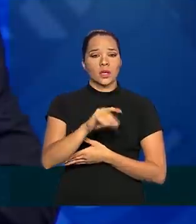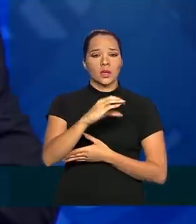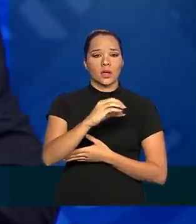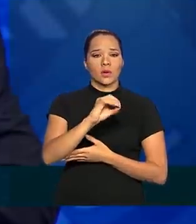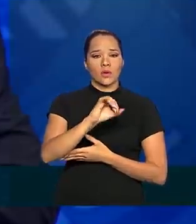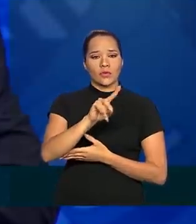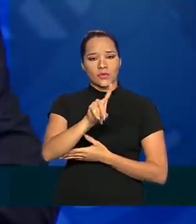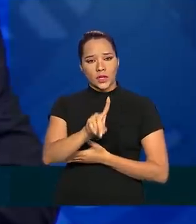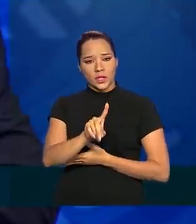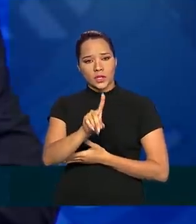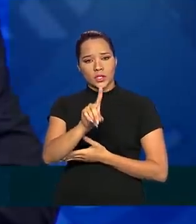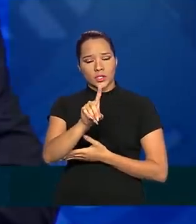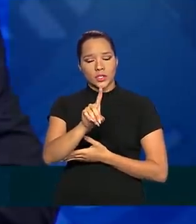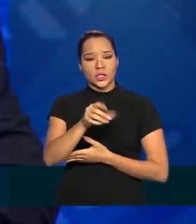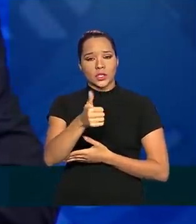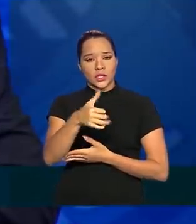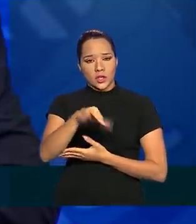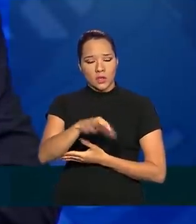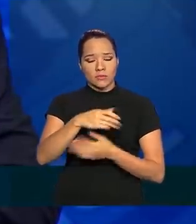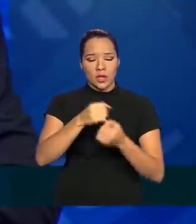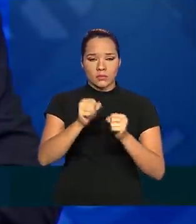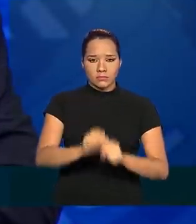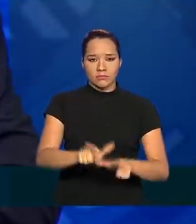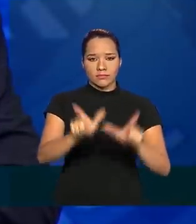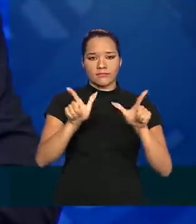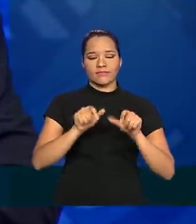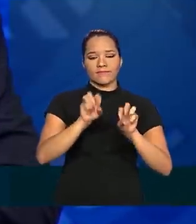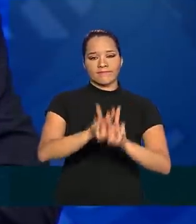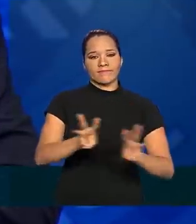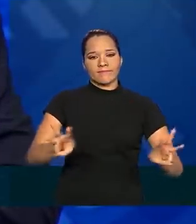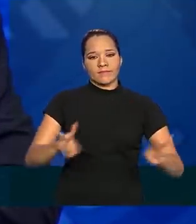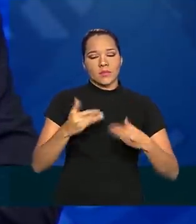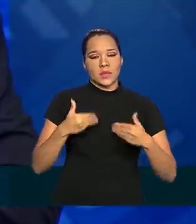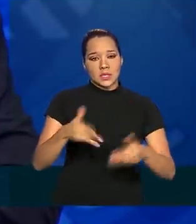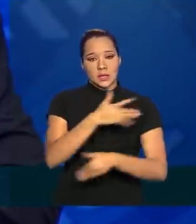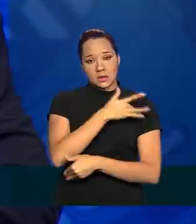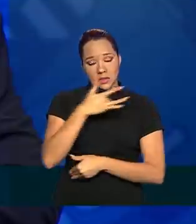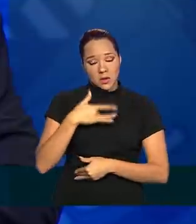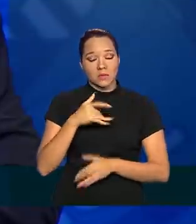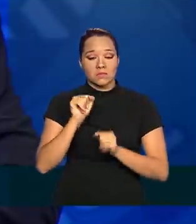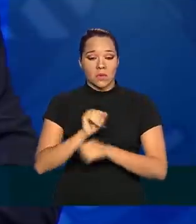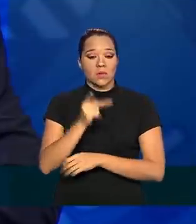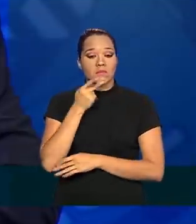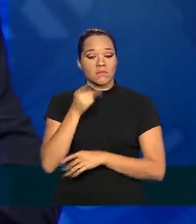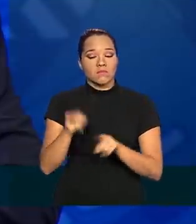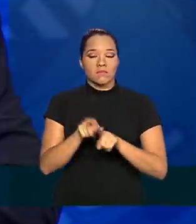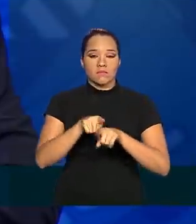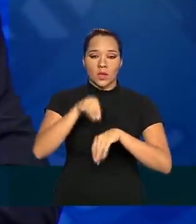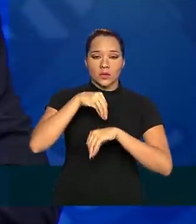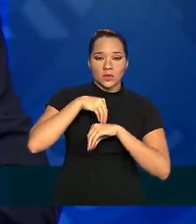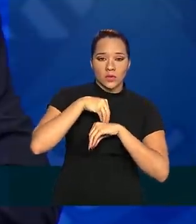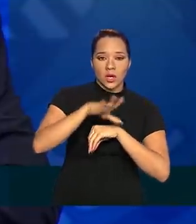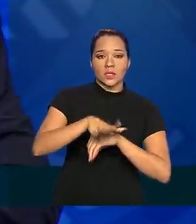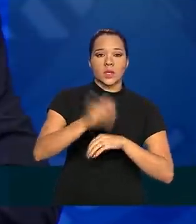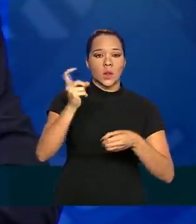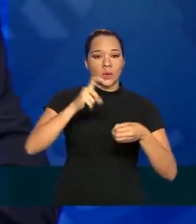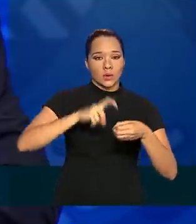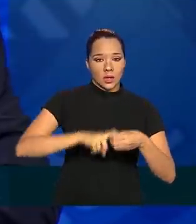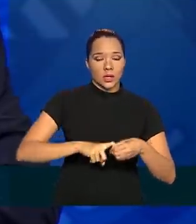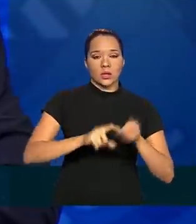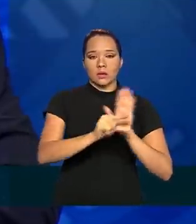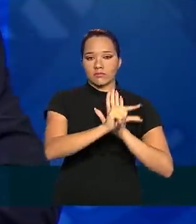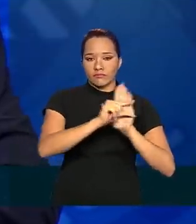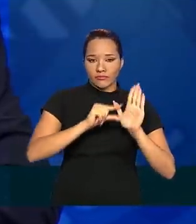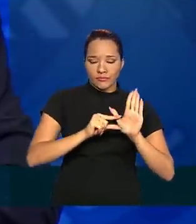que se encontra no portal do Ministério da Saúde. Podemos reforçar a divulgação do link, o link possui